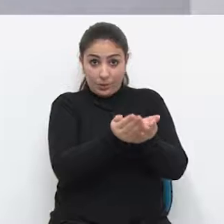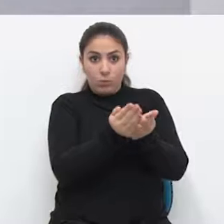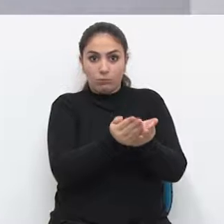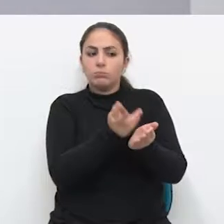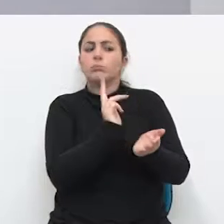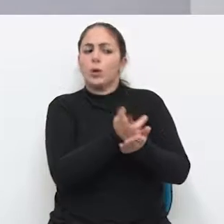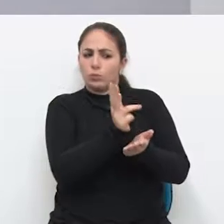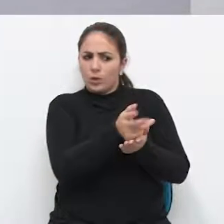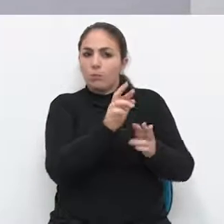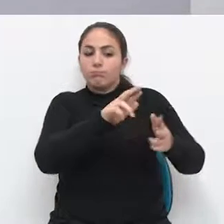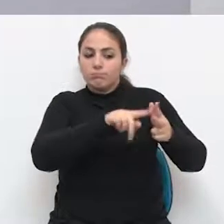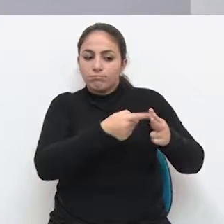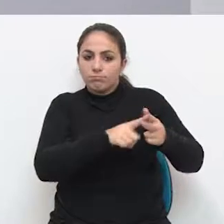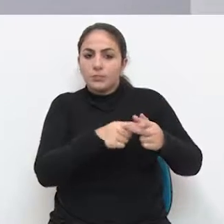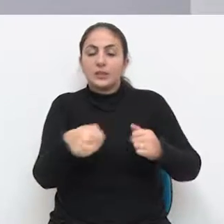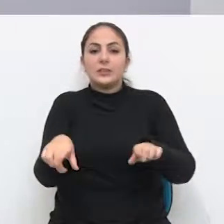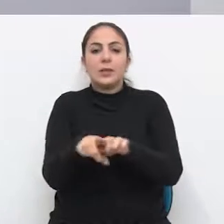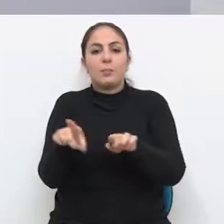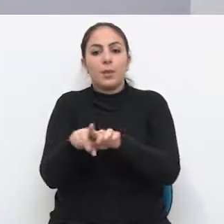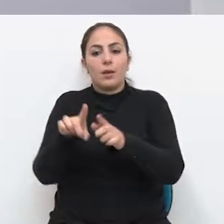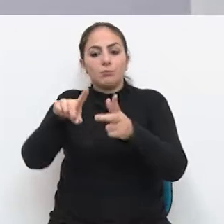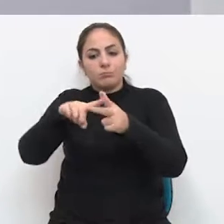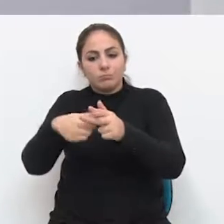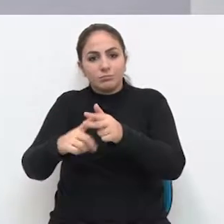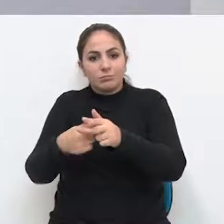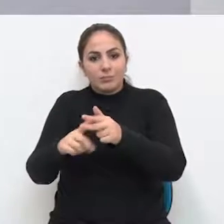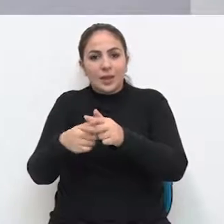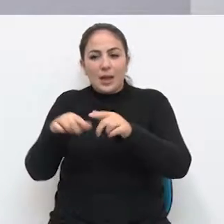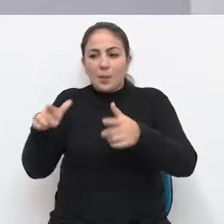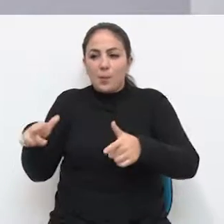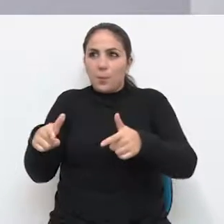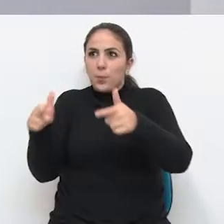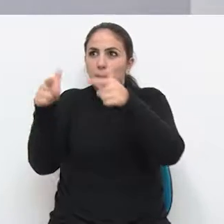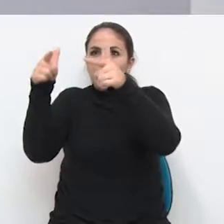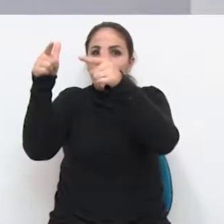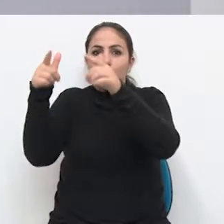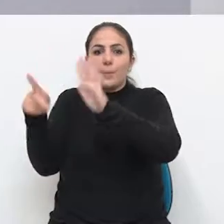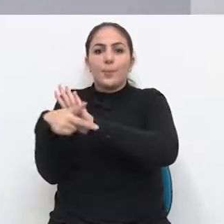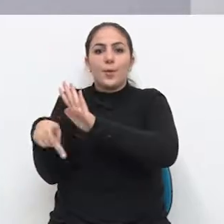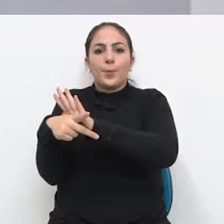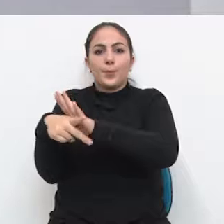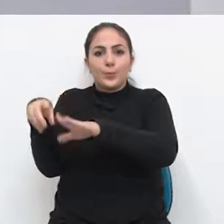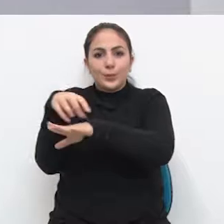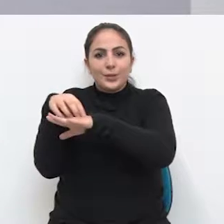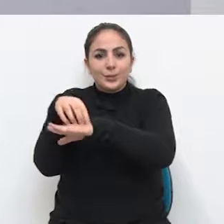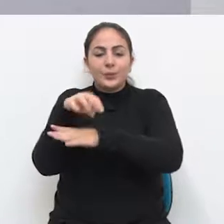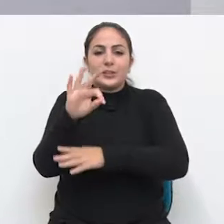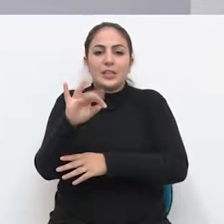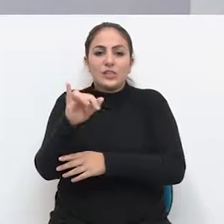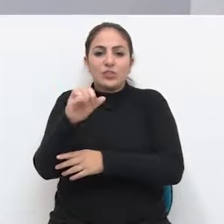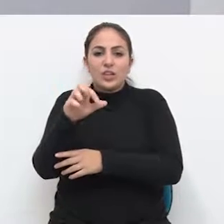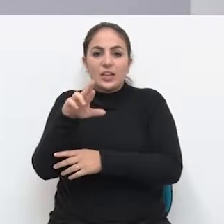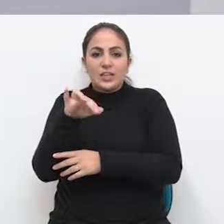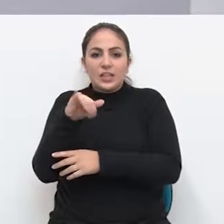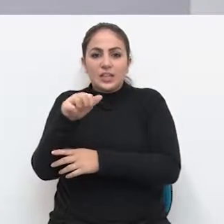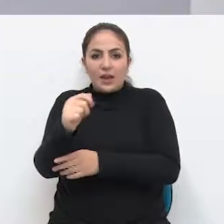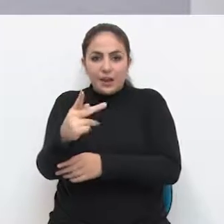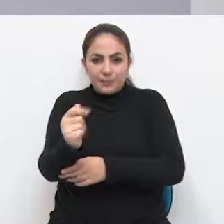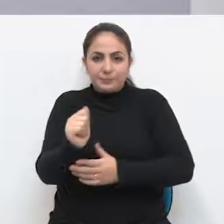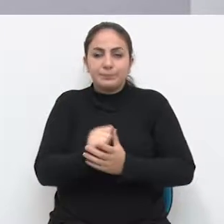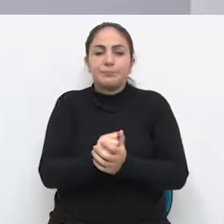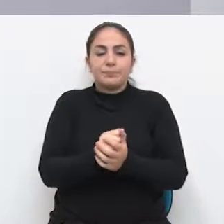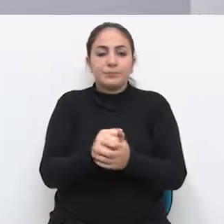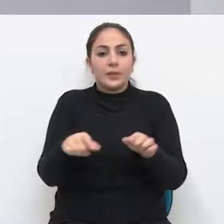estátua do Teixeirinha, e a manutenção também, o tombamento do pórtico da Roselândia,